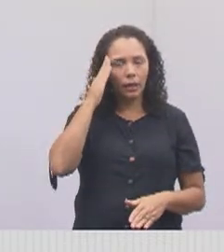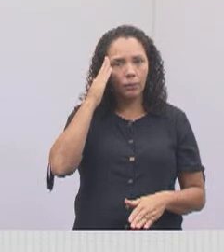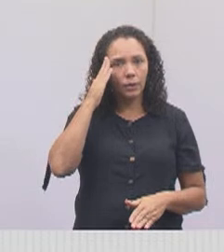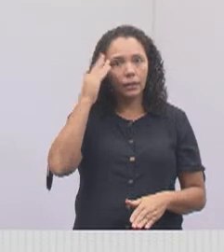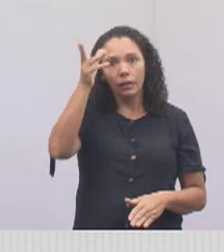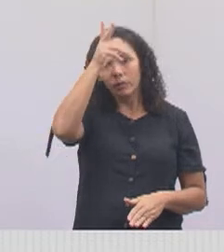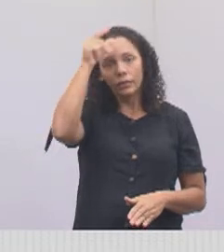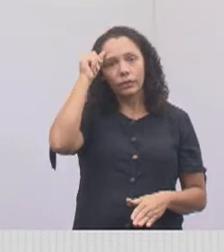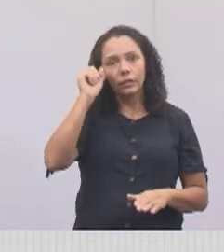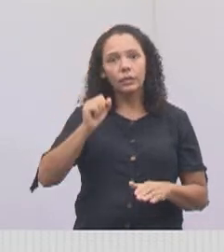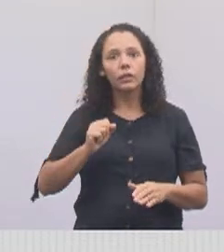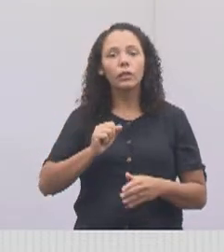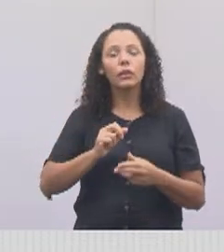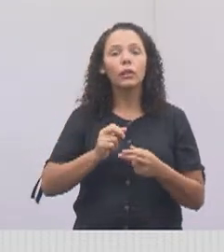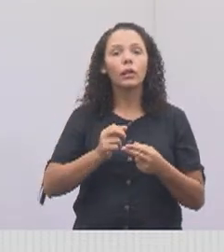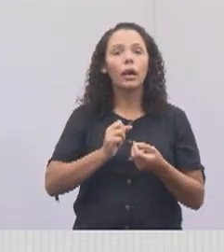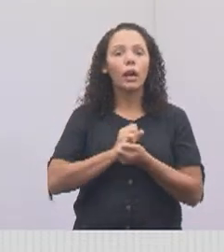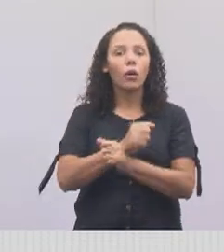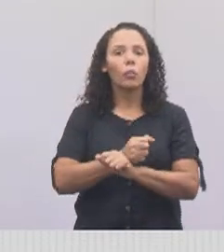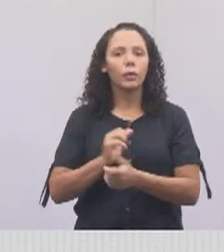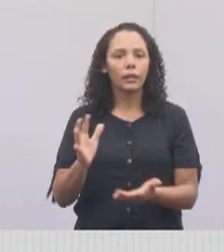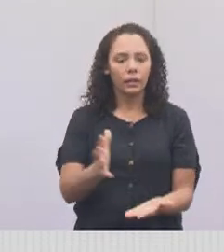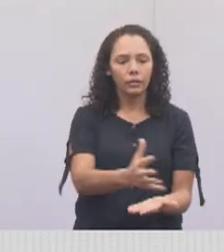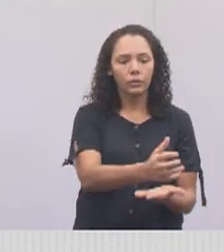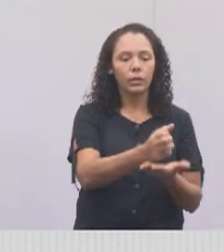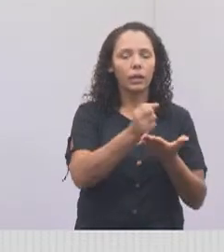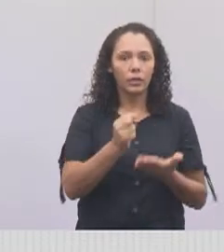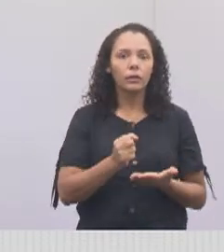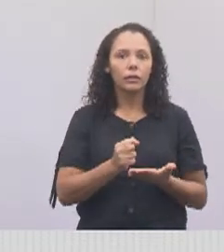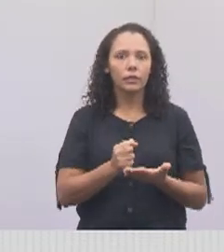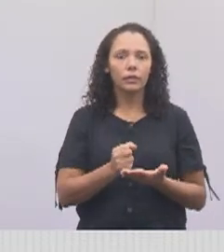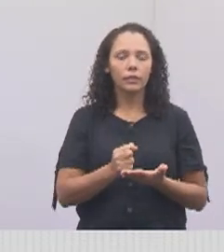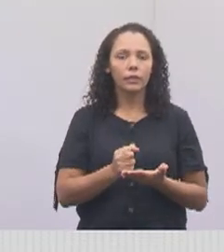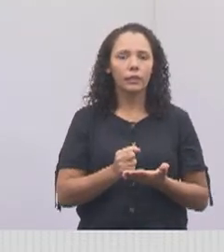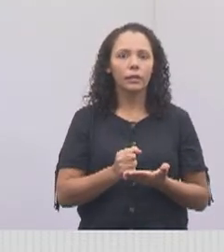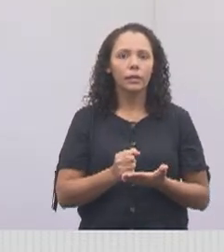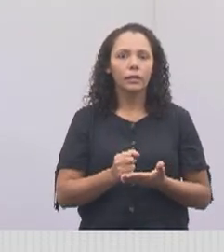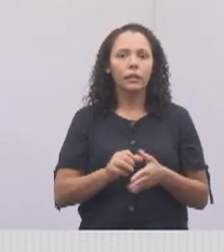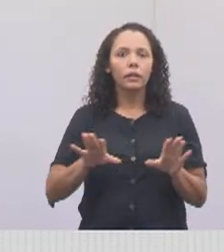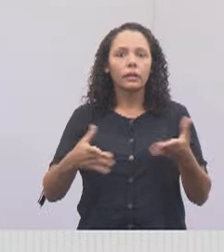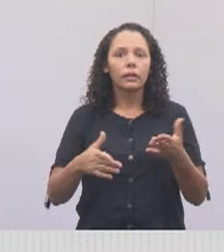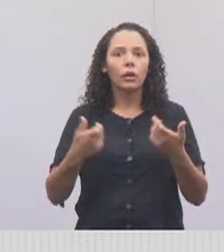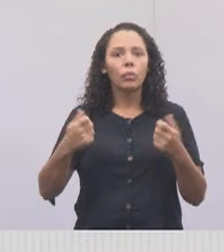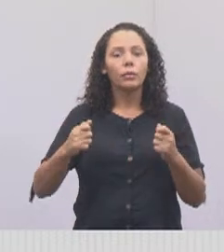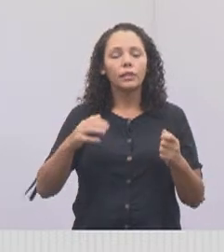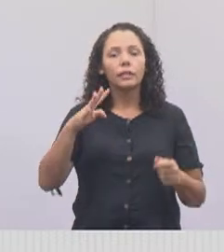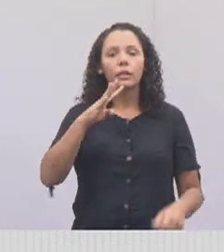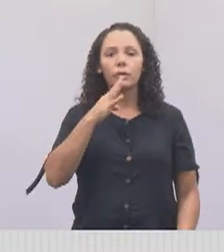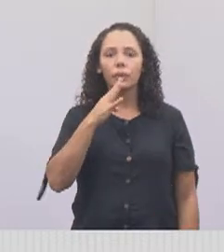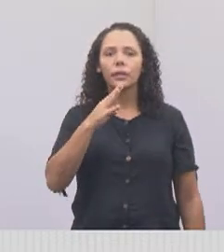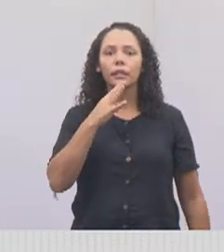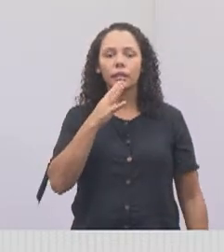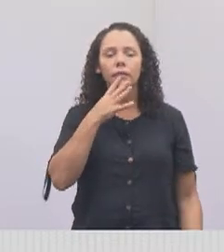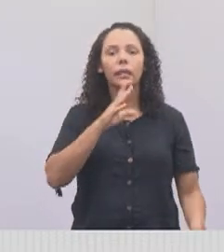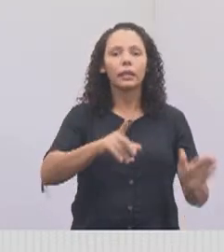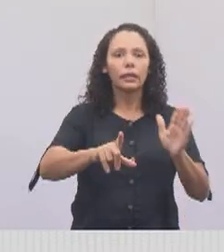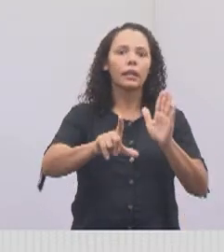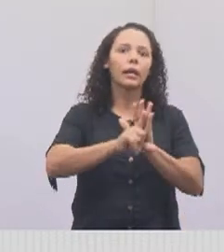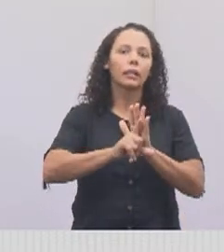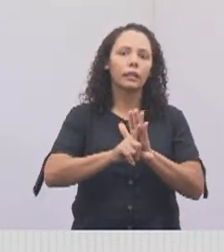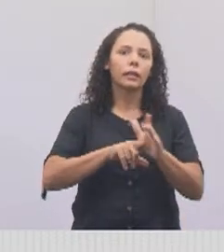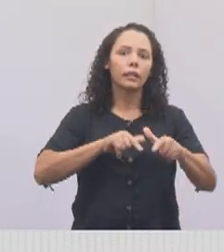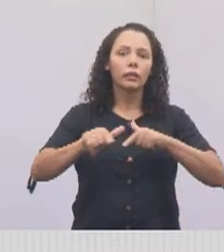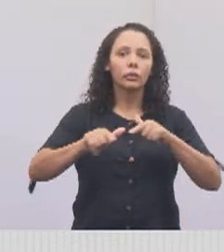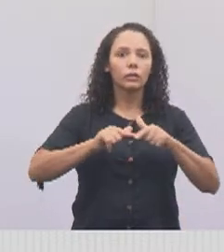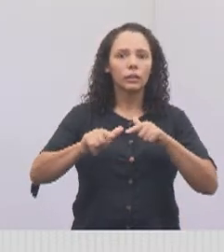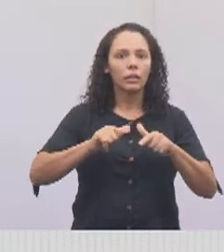de recolher. Não vai ficar ligando para um, para outro, para um, para outro, para um, para outro. Então, você tem que ter o conhecimento, Simone, do trabalho que